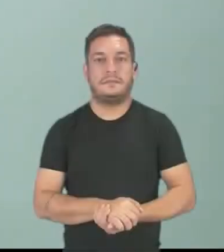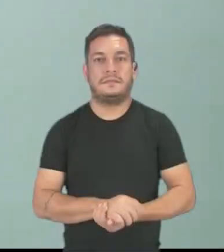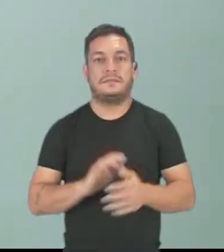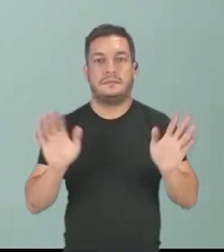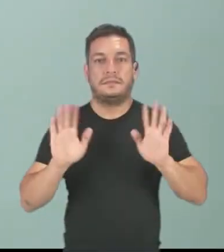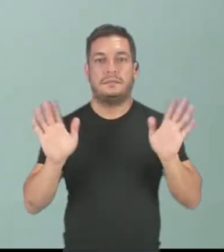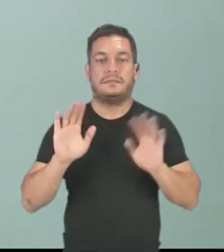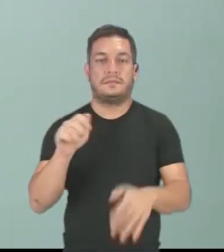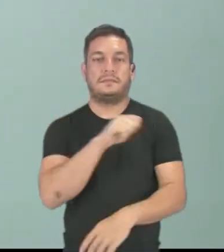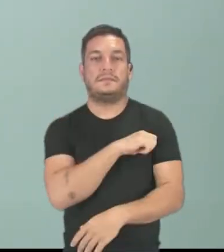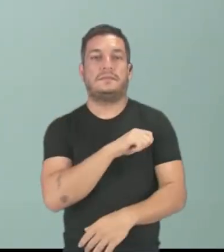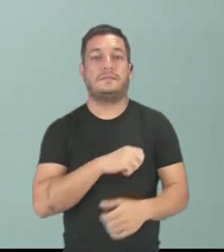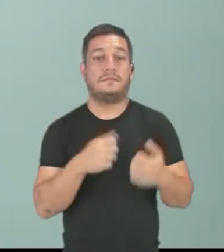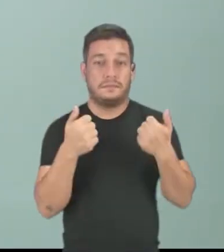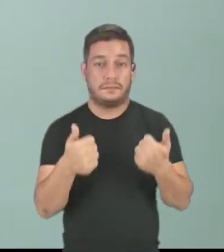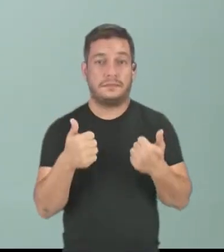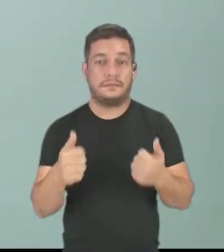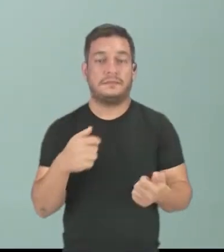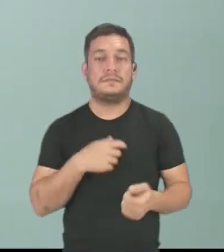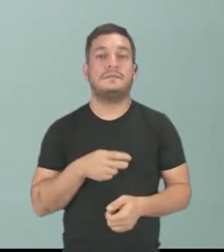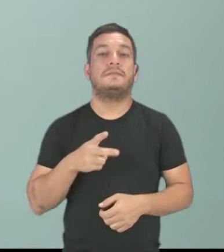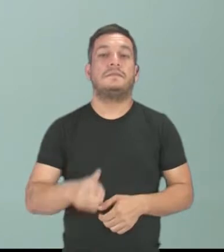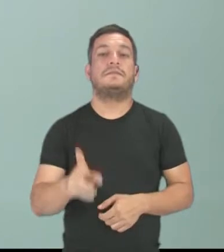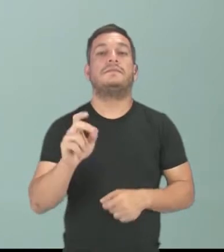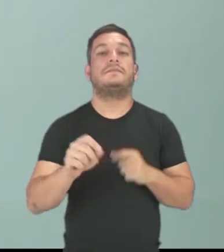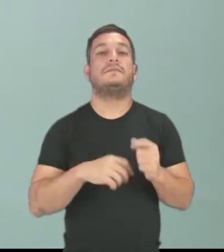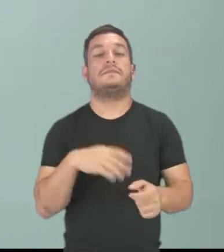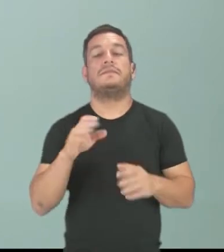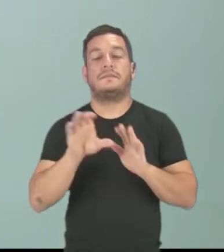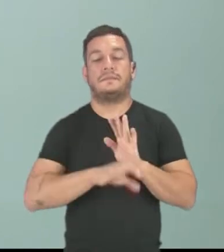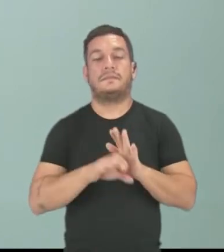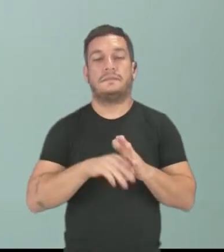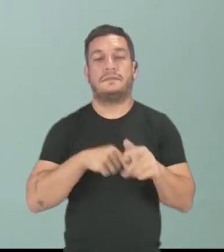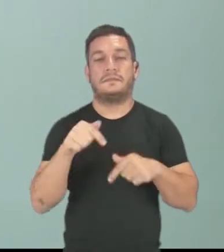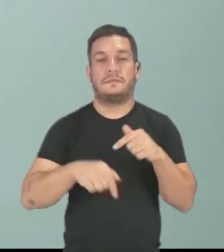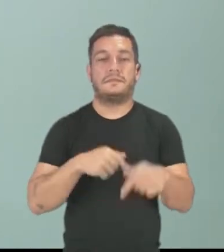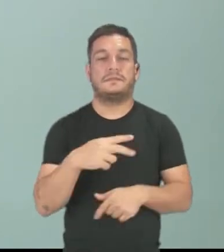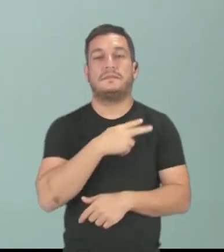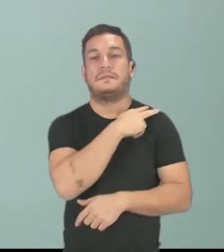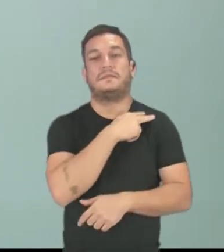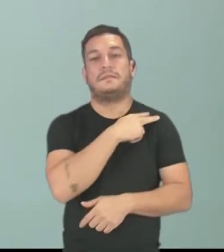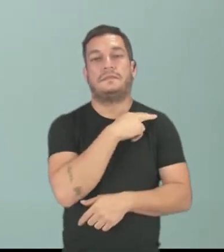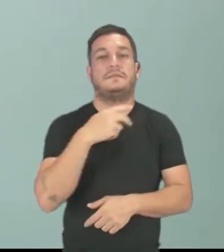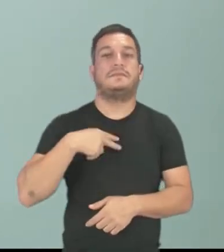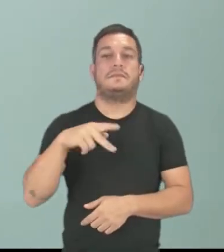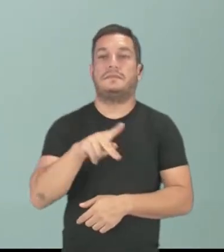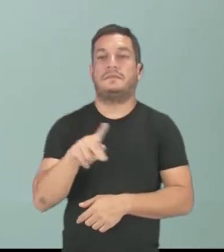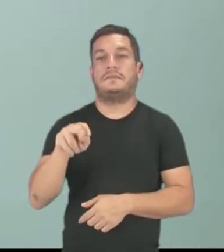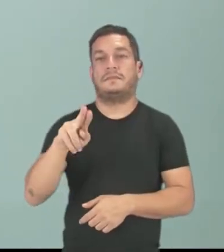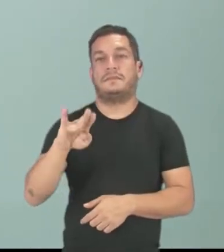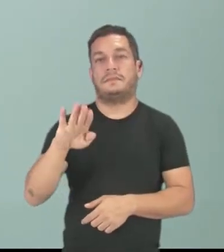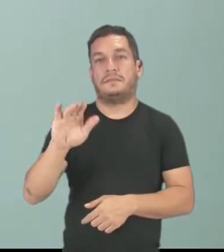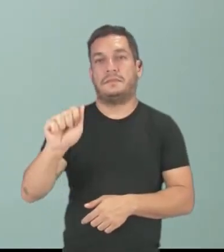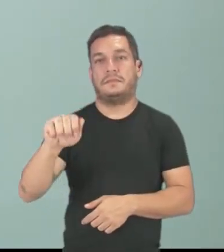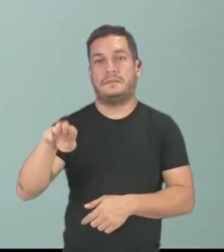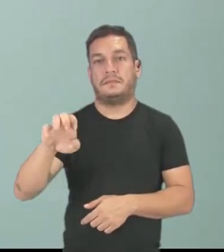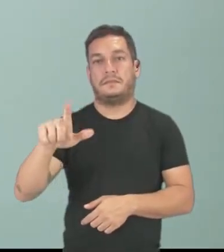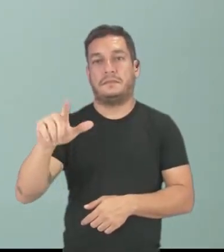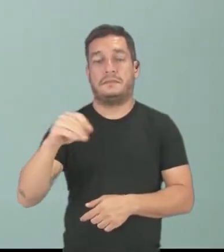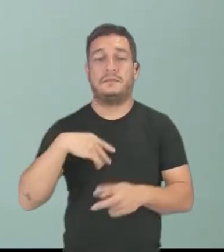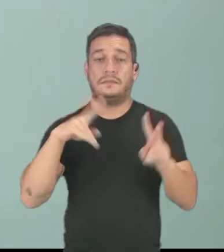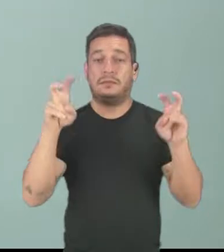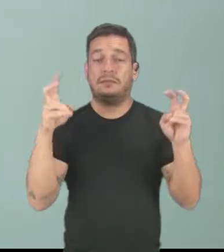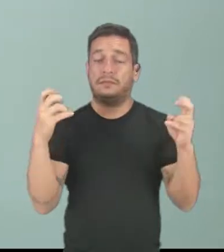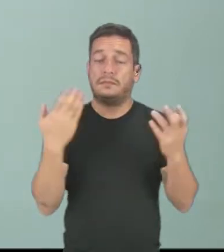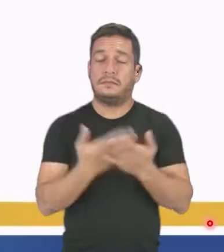Olá pessoal, tudo bem? Vamos dar continuidade aos conteúdos de química da segunda série. Sou a professora Anubia Mello e o